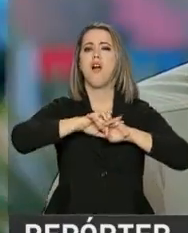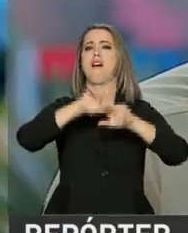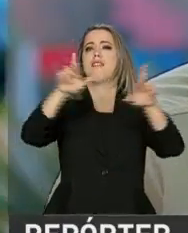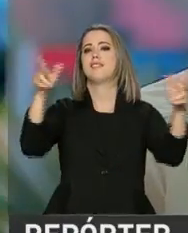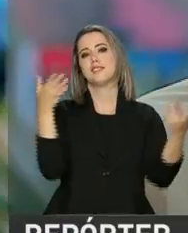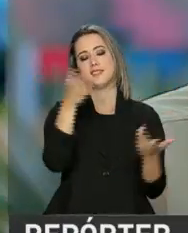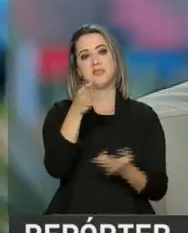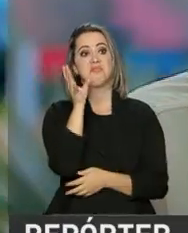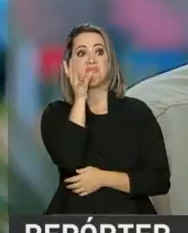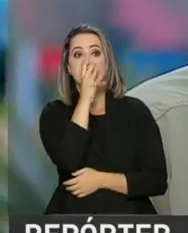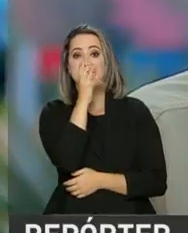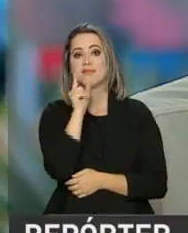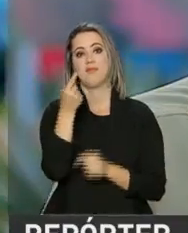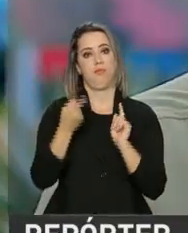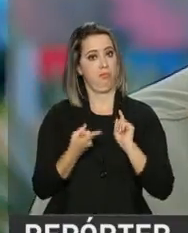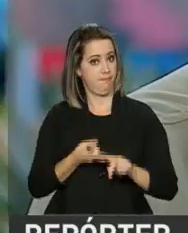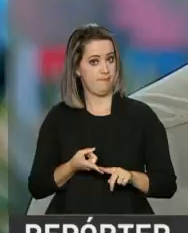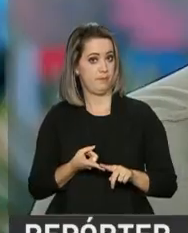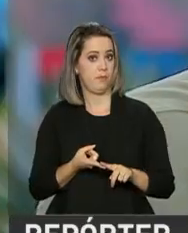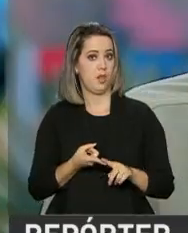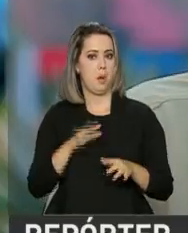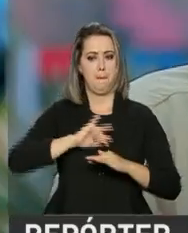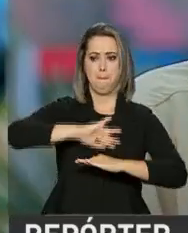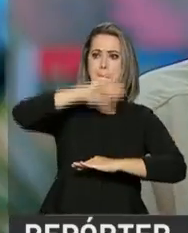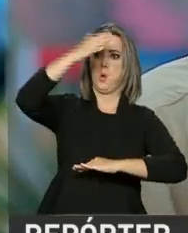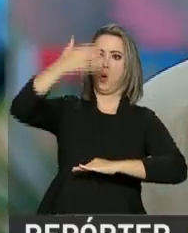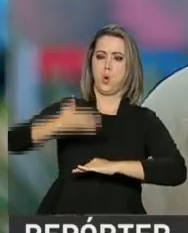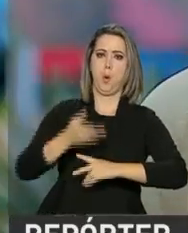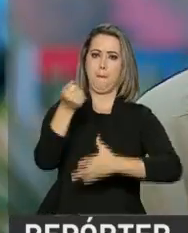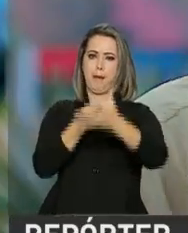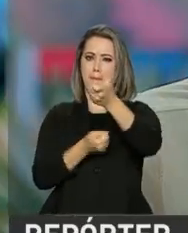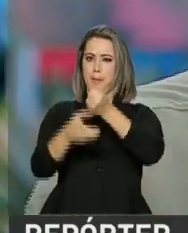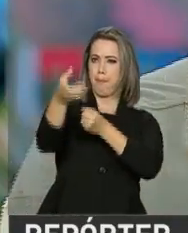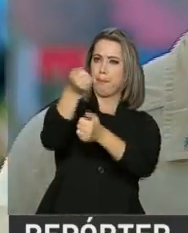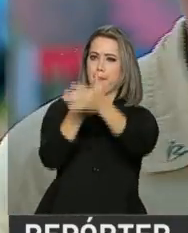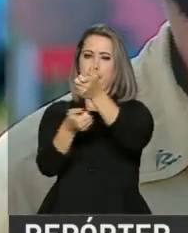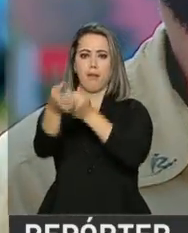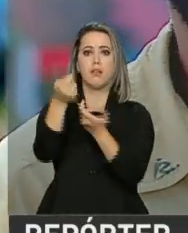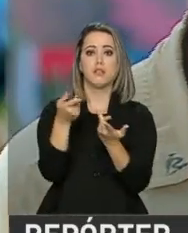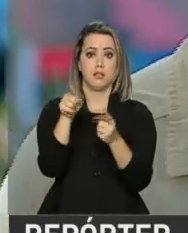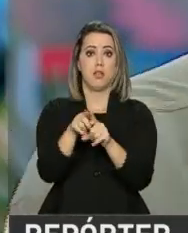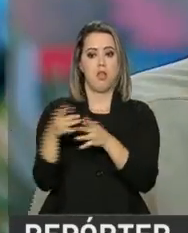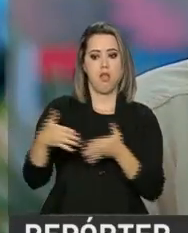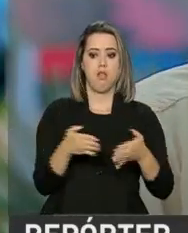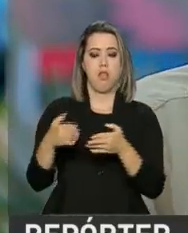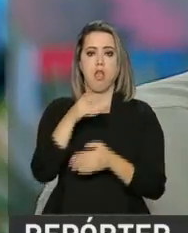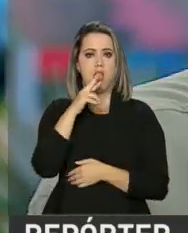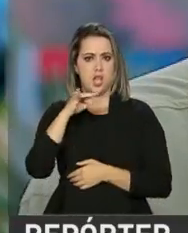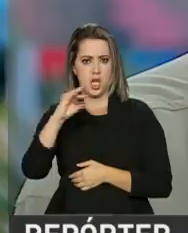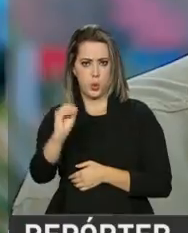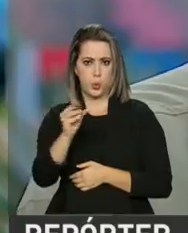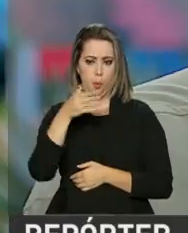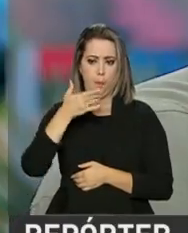diversos atrativos entre morros para escalada, rios para